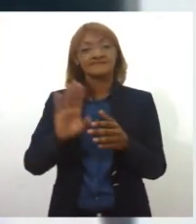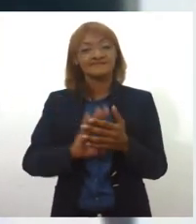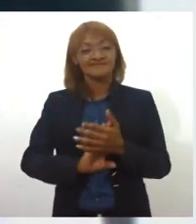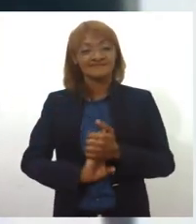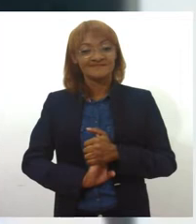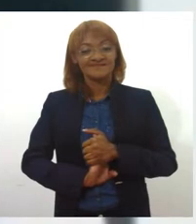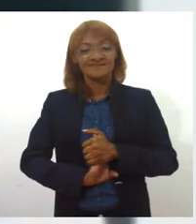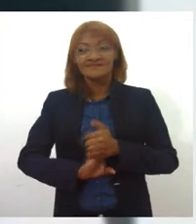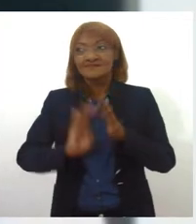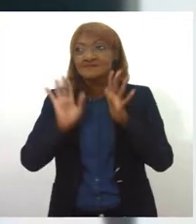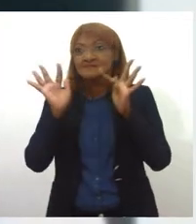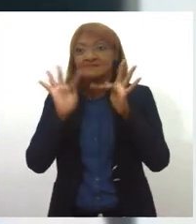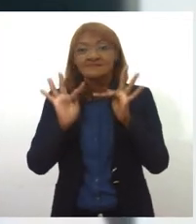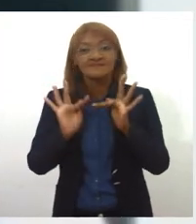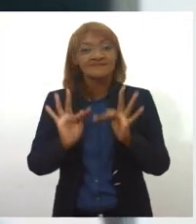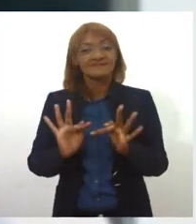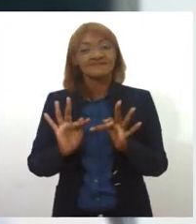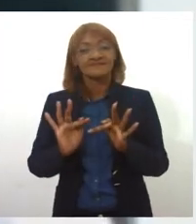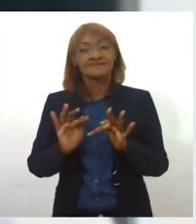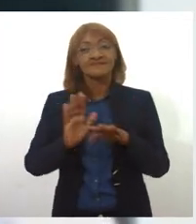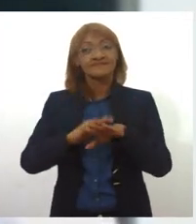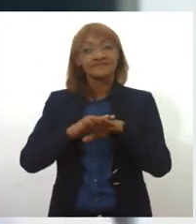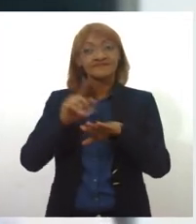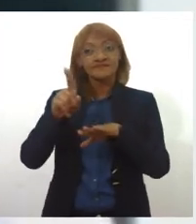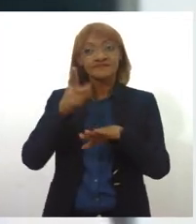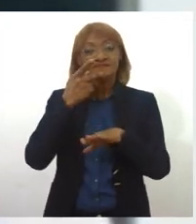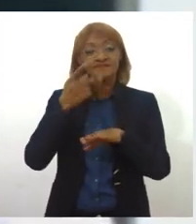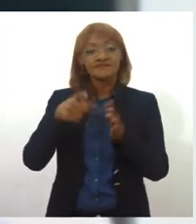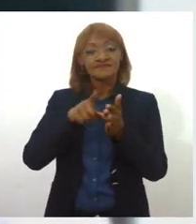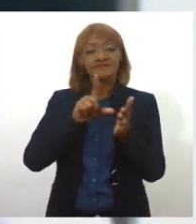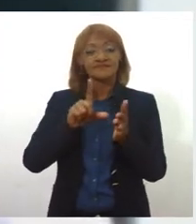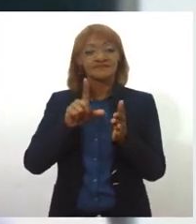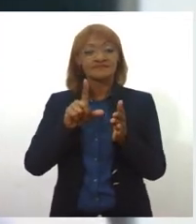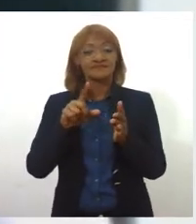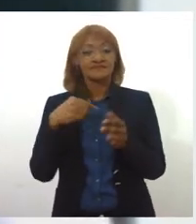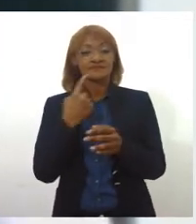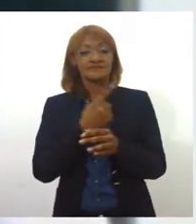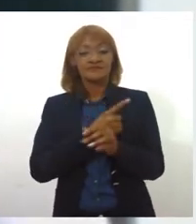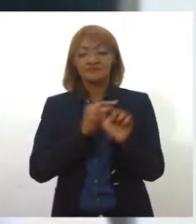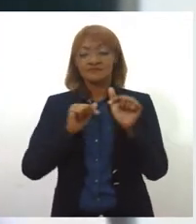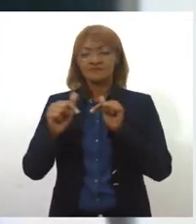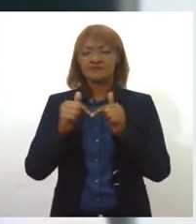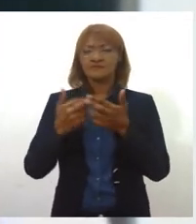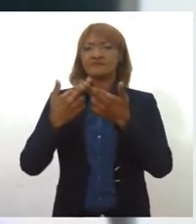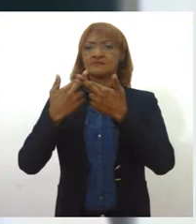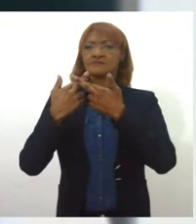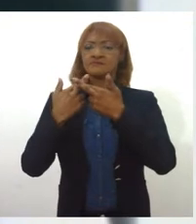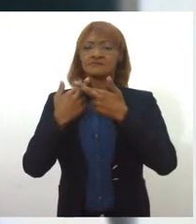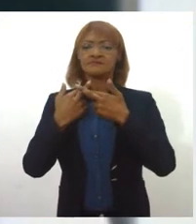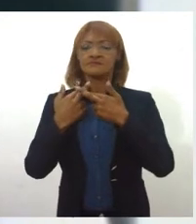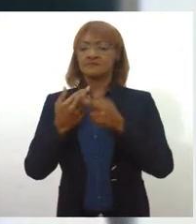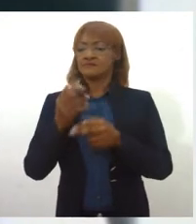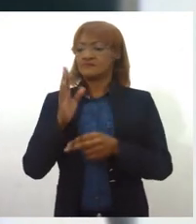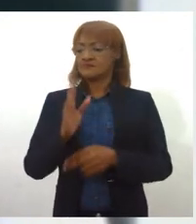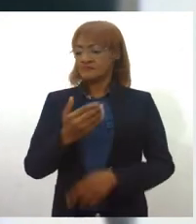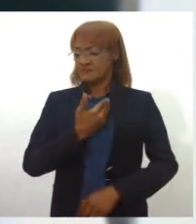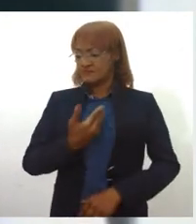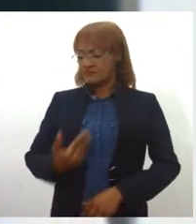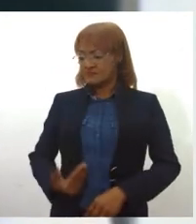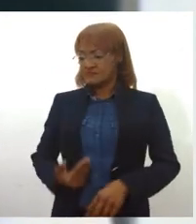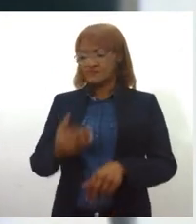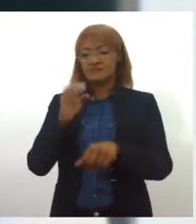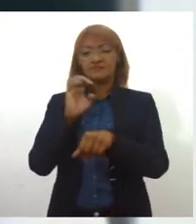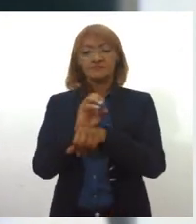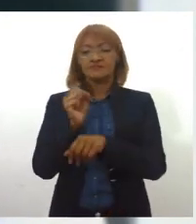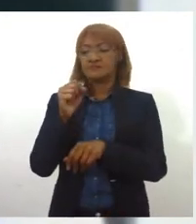de muita alegria. E como você falou, é resultado de um trabalho árduo e comprometido que vem sendo feito pelo governo do estado de Sergipe,